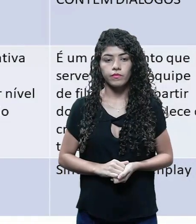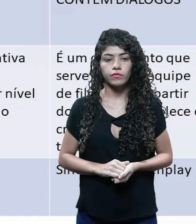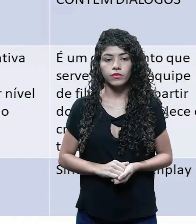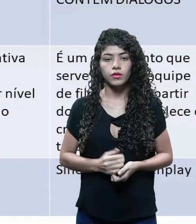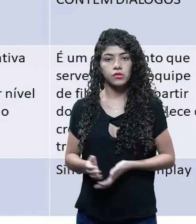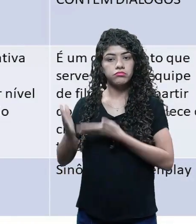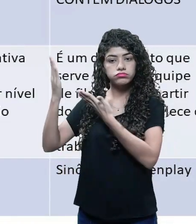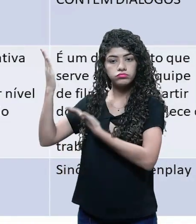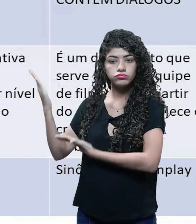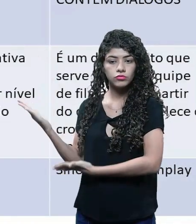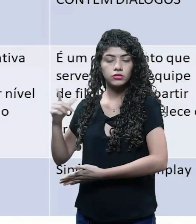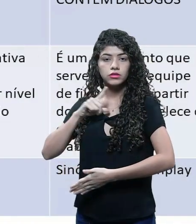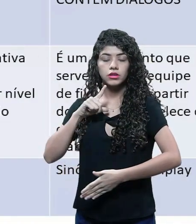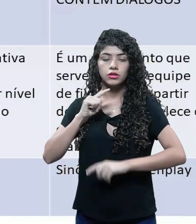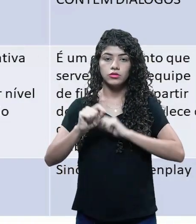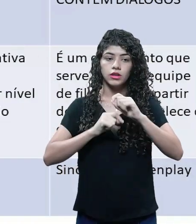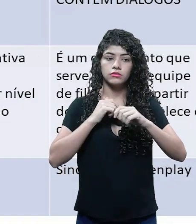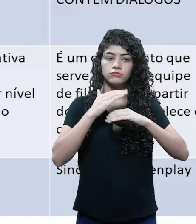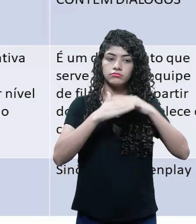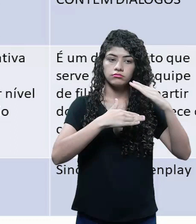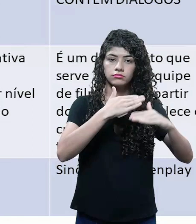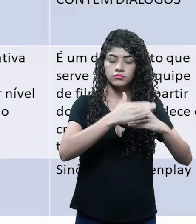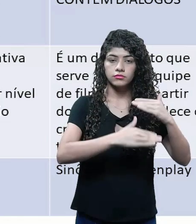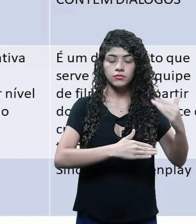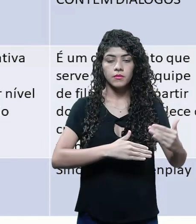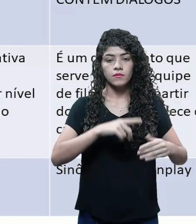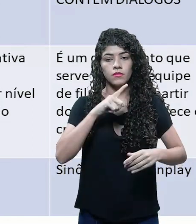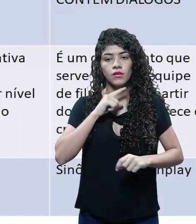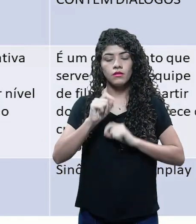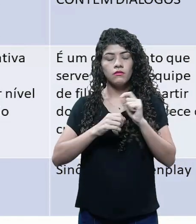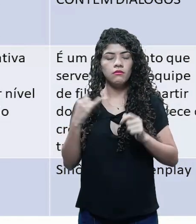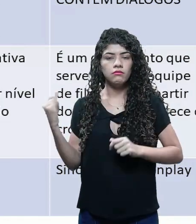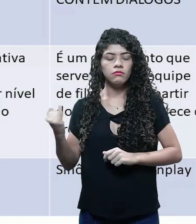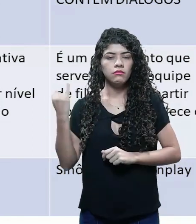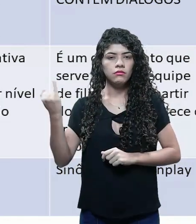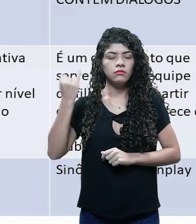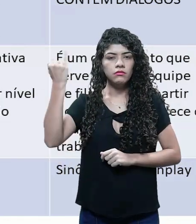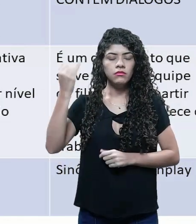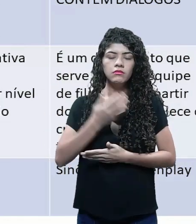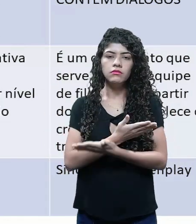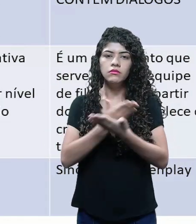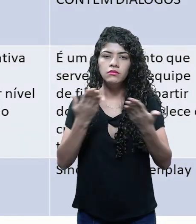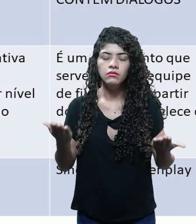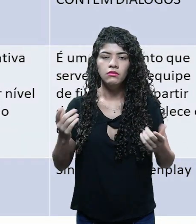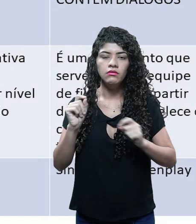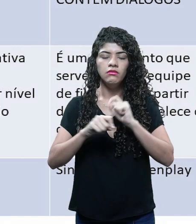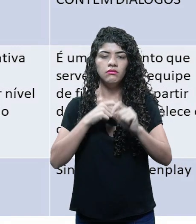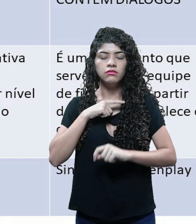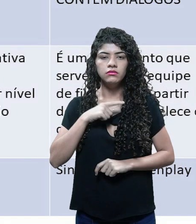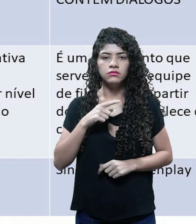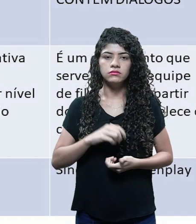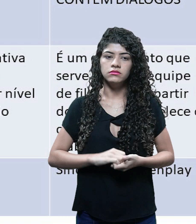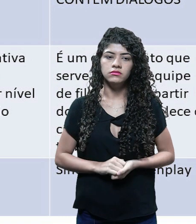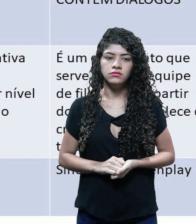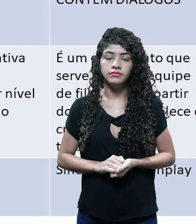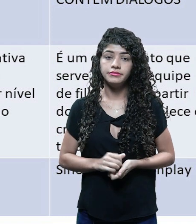Esse quadro aqui que eu trouxe são as etapas de um roteiro. São etapas que são importantes para você chegar a